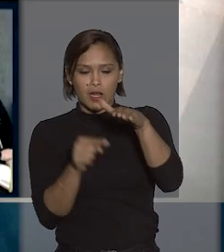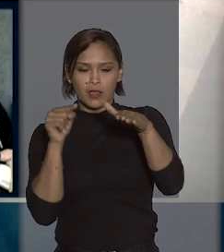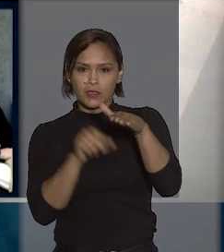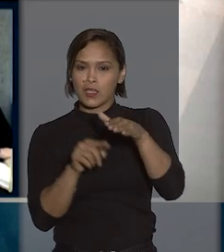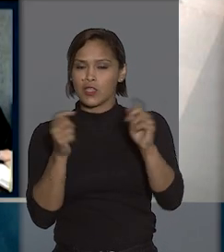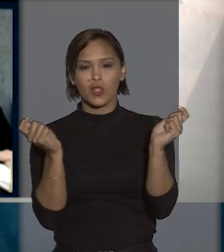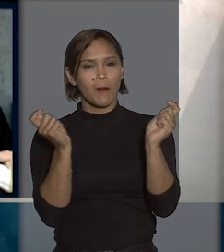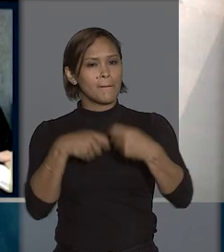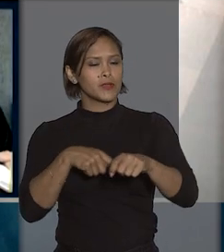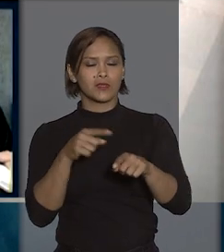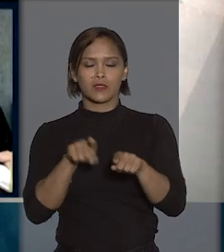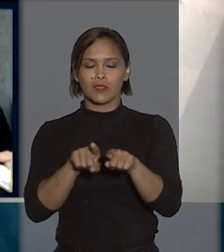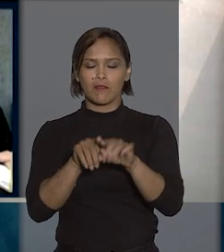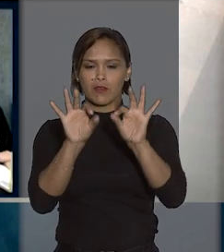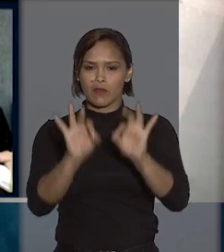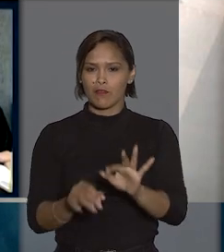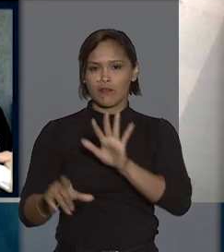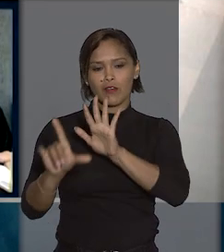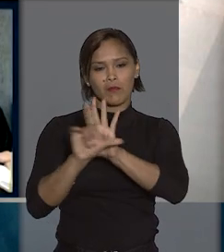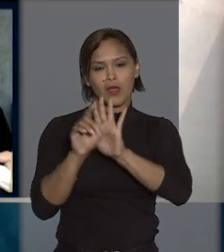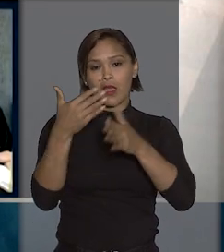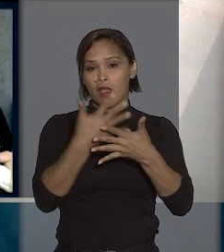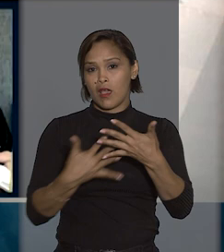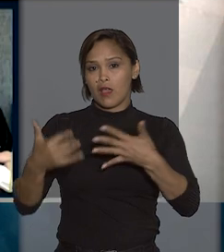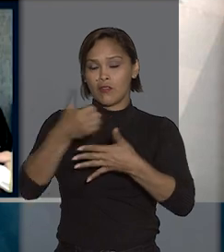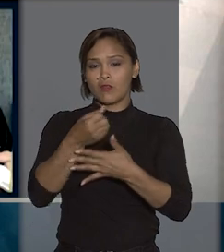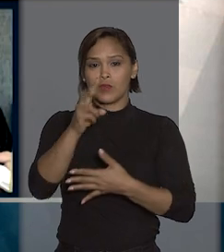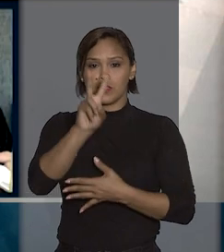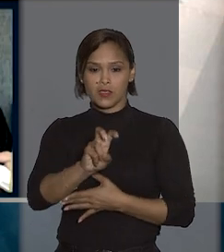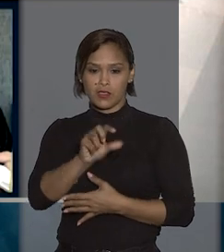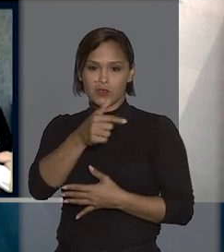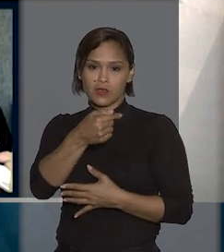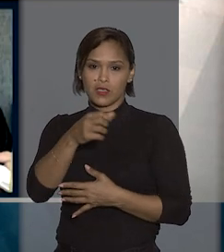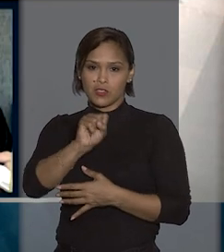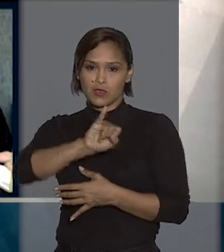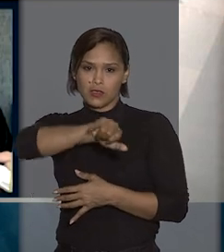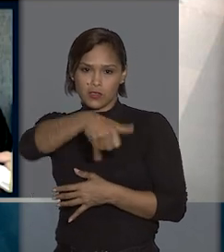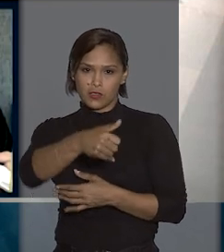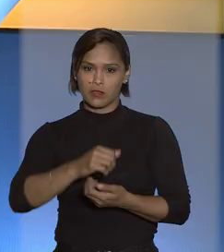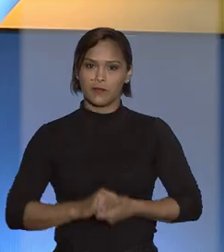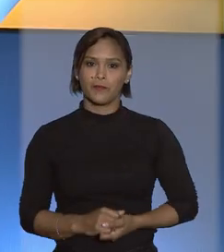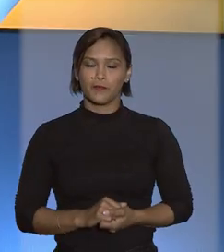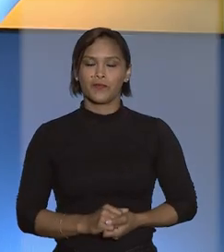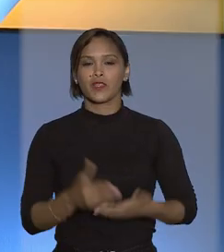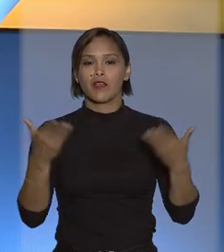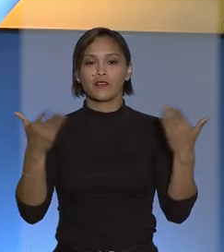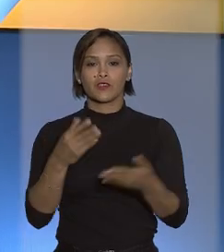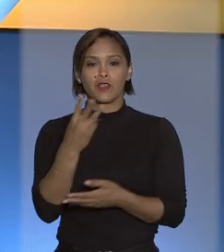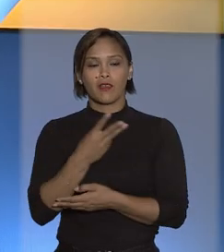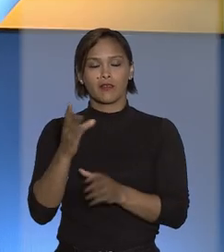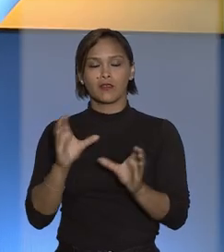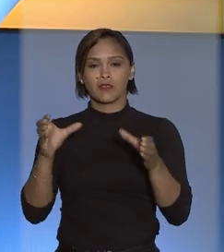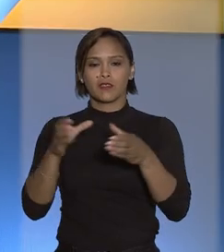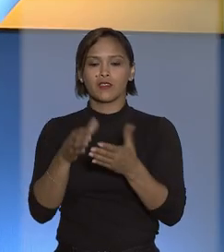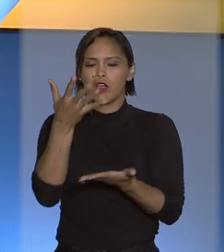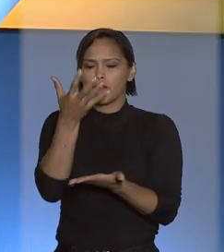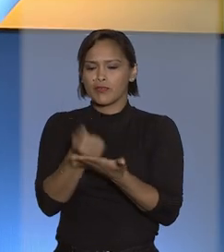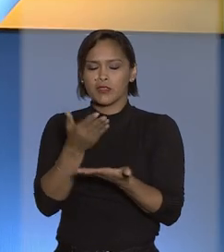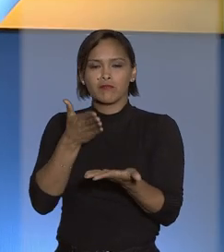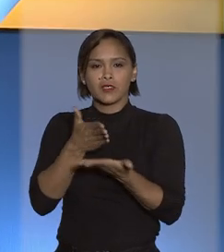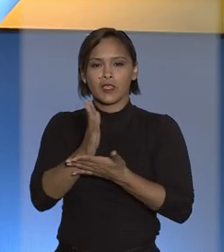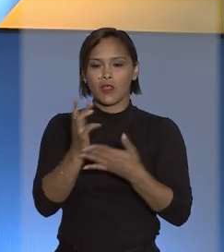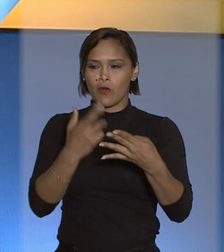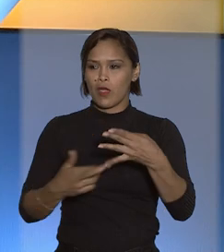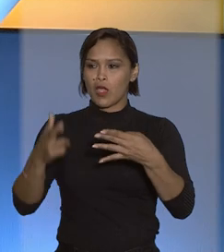o que não é possível conforme determinam as súmulas 5 e 7 do STJ. Já a terceira turma negou o